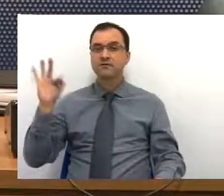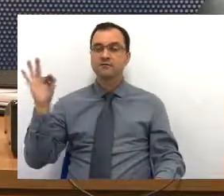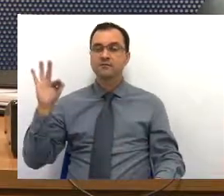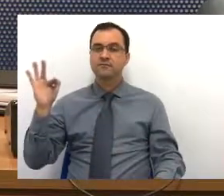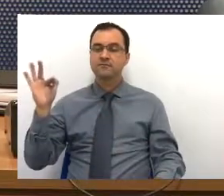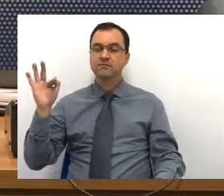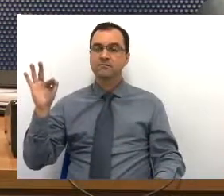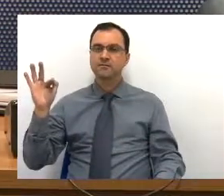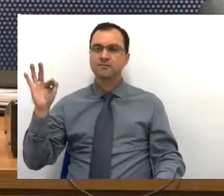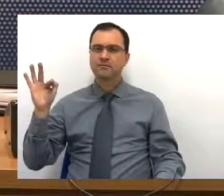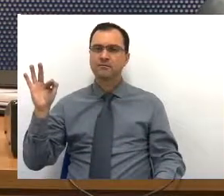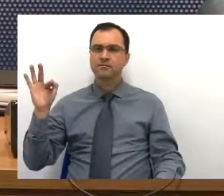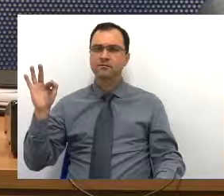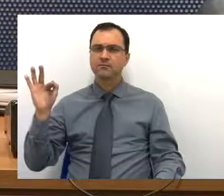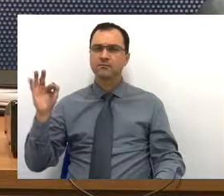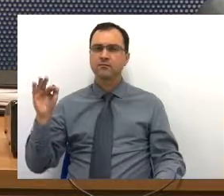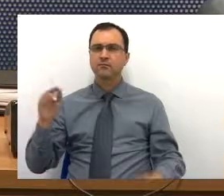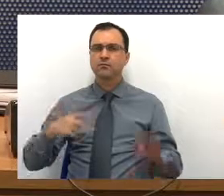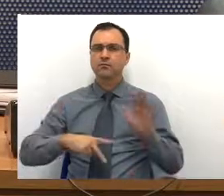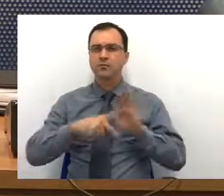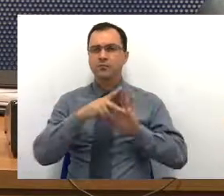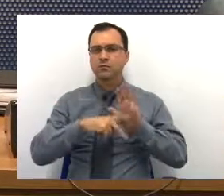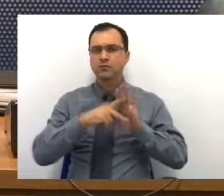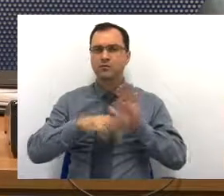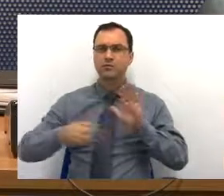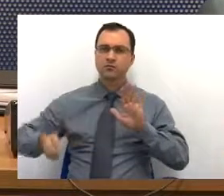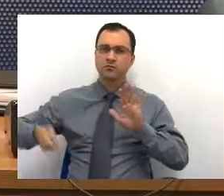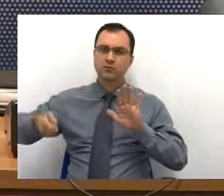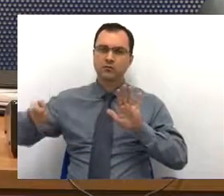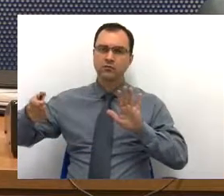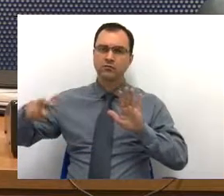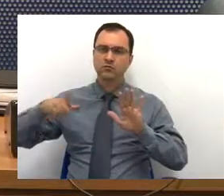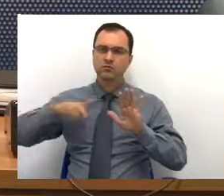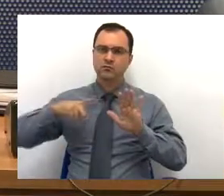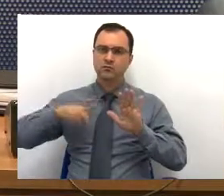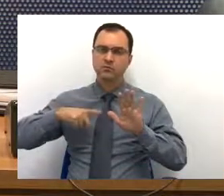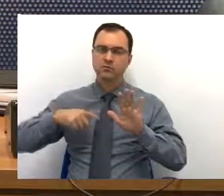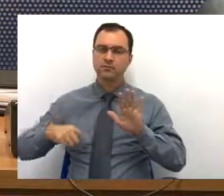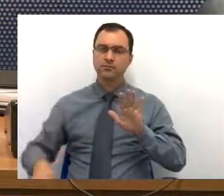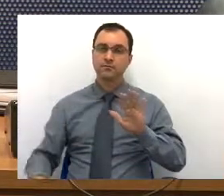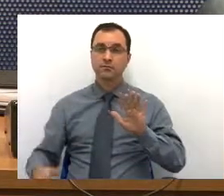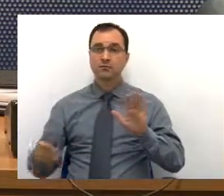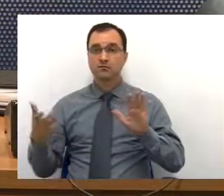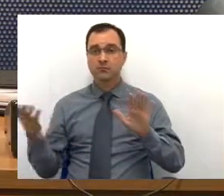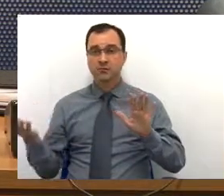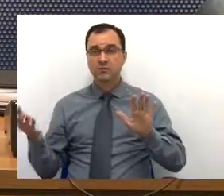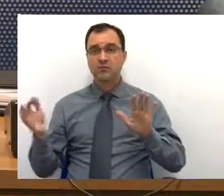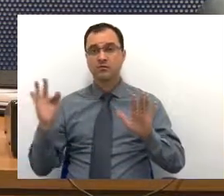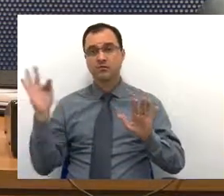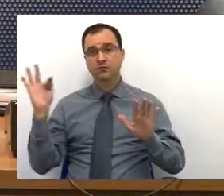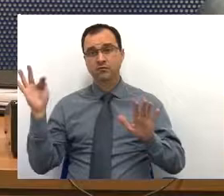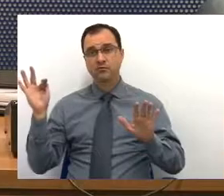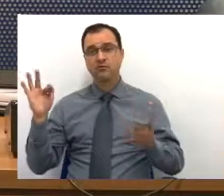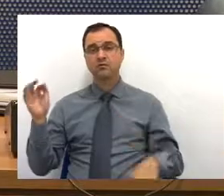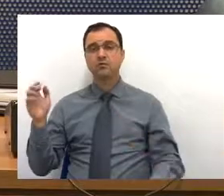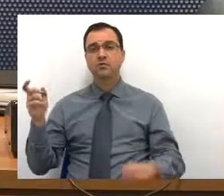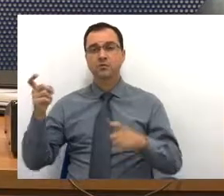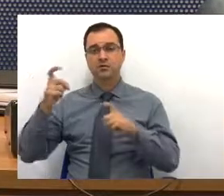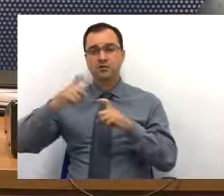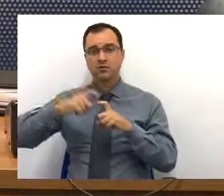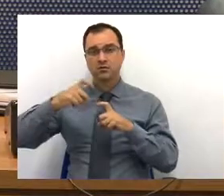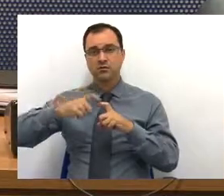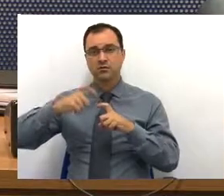com esse programa de bolsa que nós temos. Com relação à faculdade de medicina,